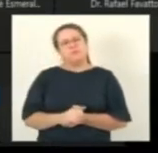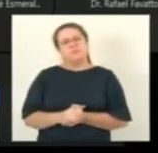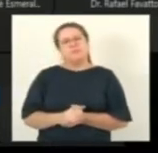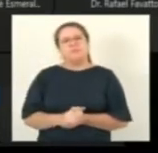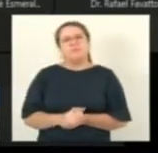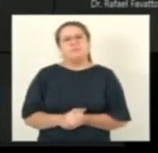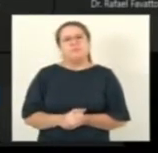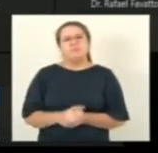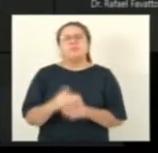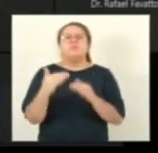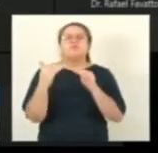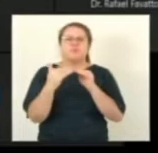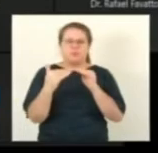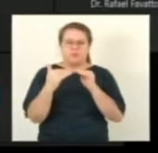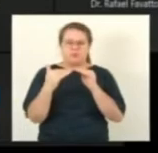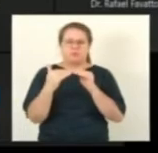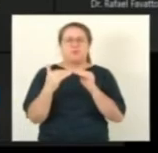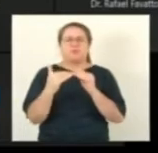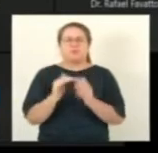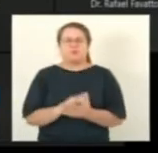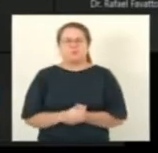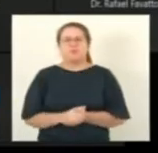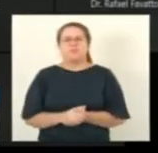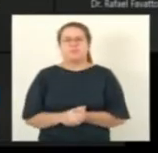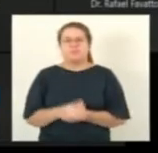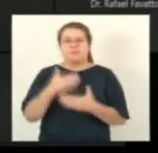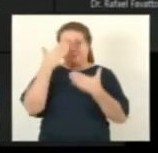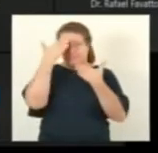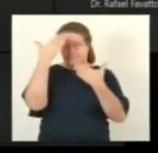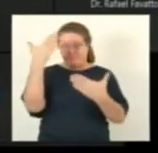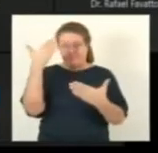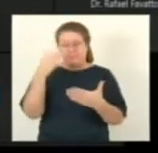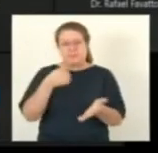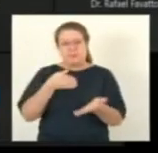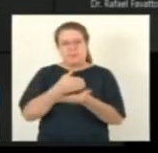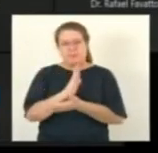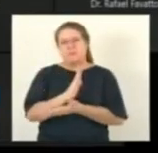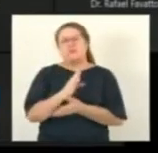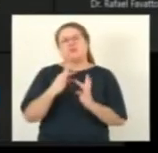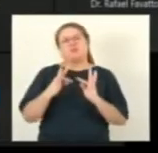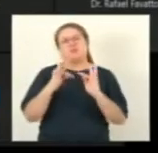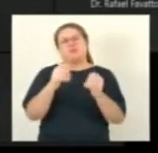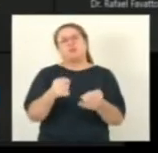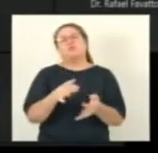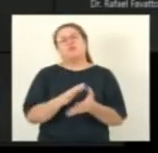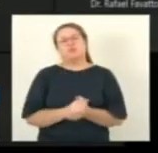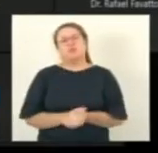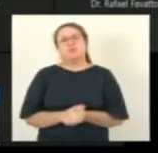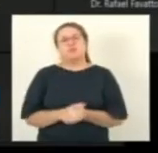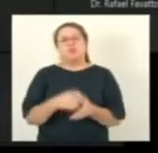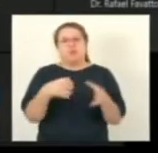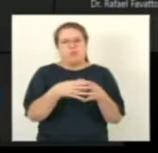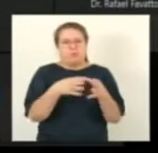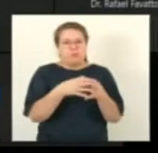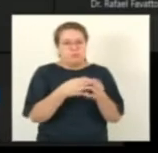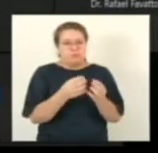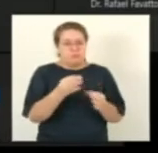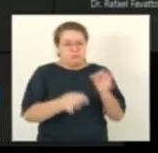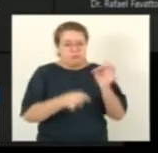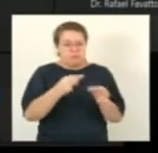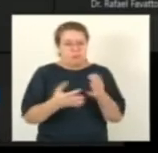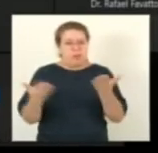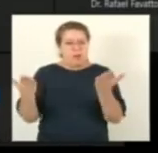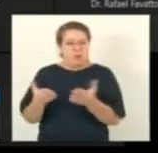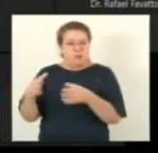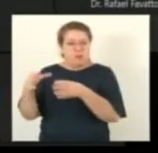voto com relatório obrigado deputado Mansur aprovado por unanimidade na comissão de construção e justiça comissão de finanças como voto